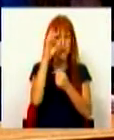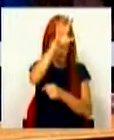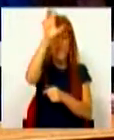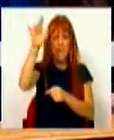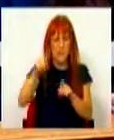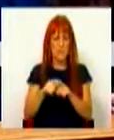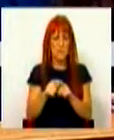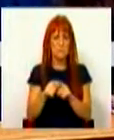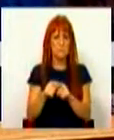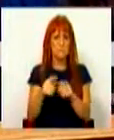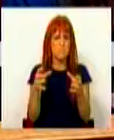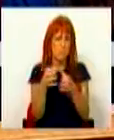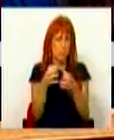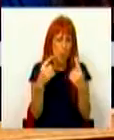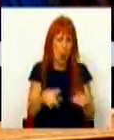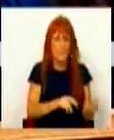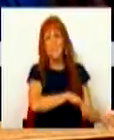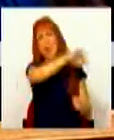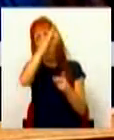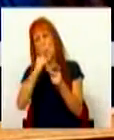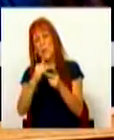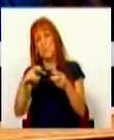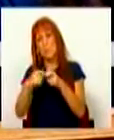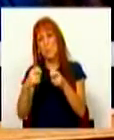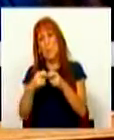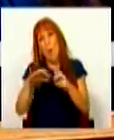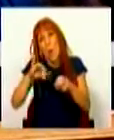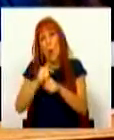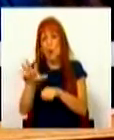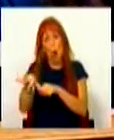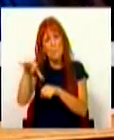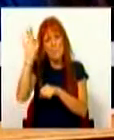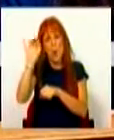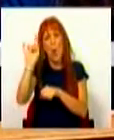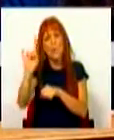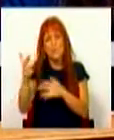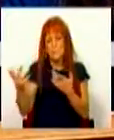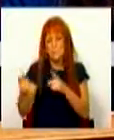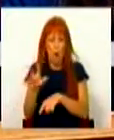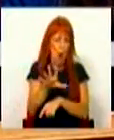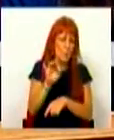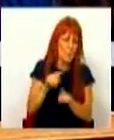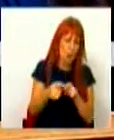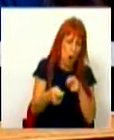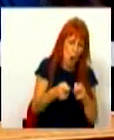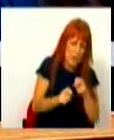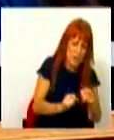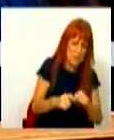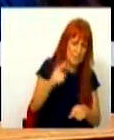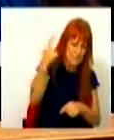minoritariamente, e outro dilema, ou outra opção, entre a opção da organização